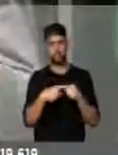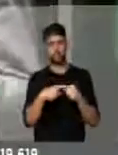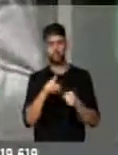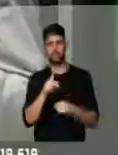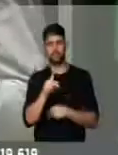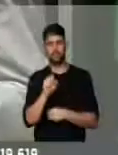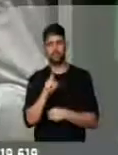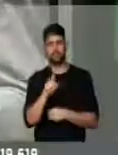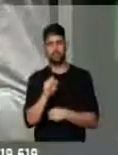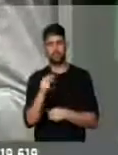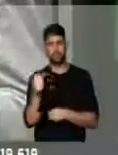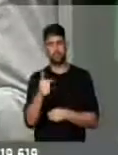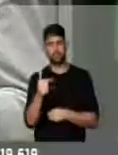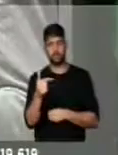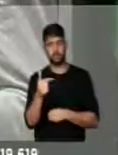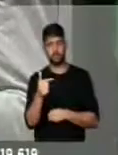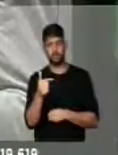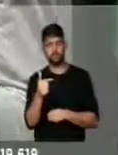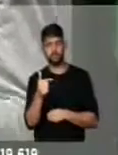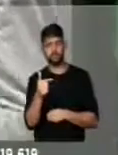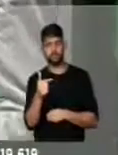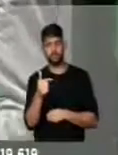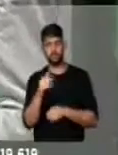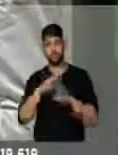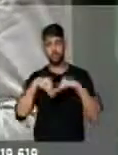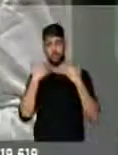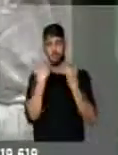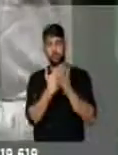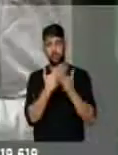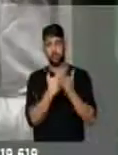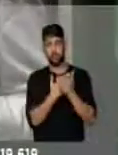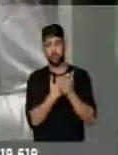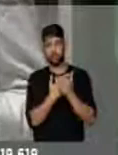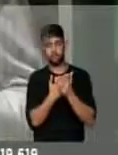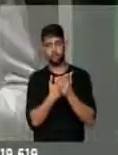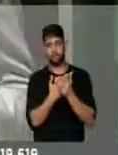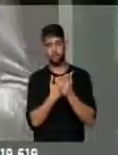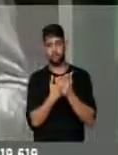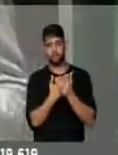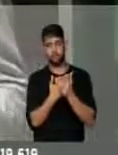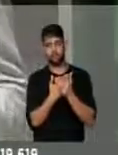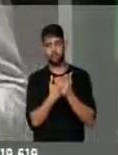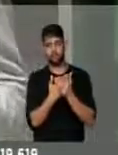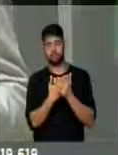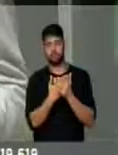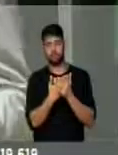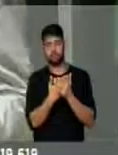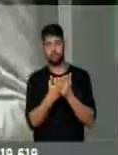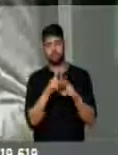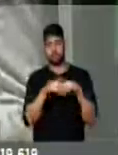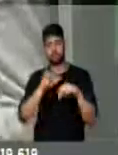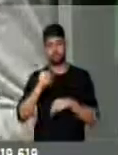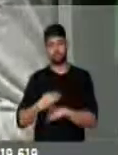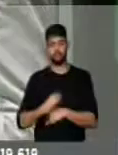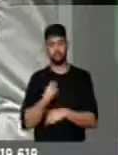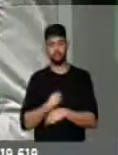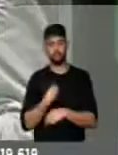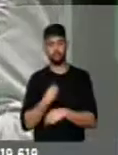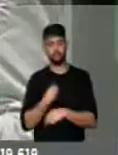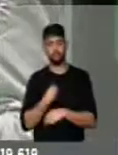Pedro II, de uma escola para aproveitar